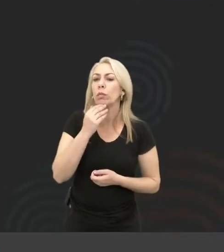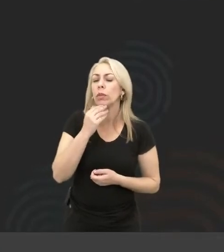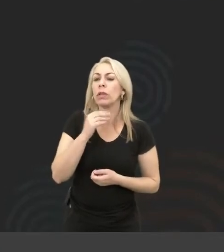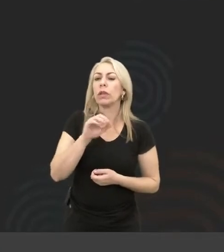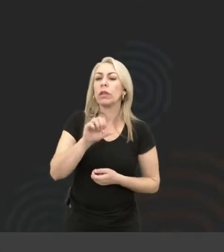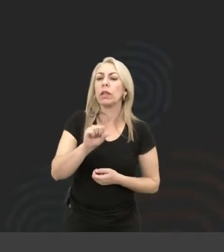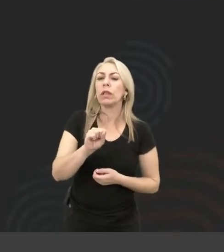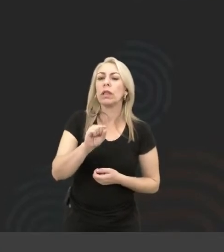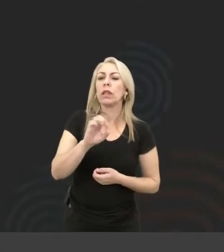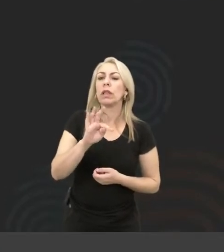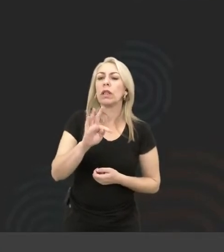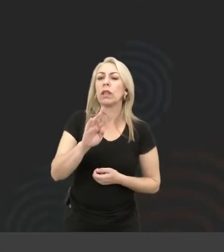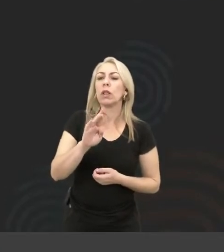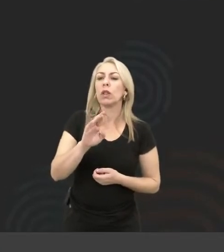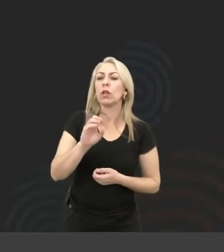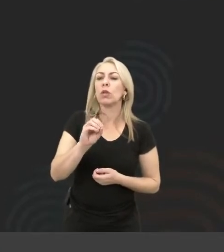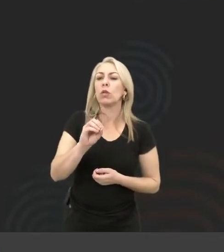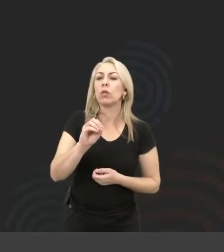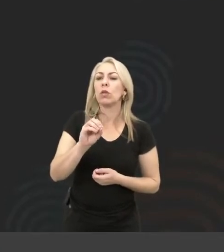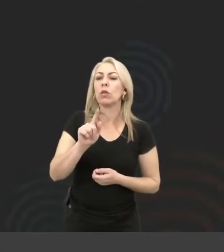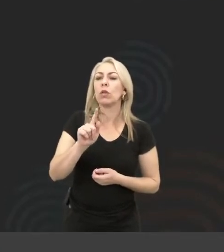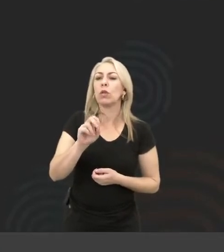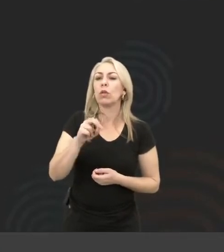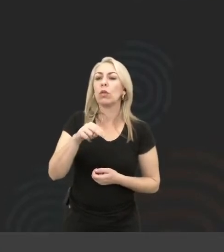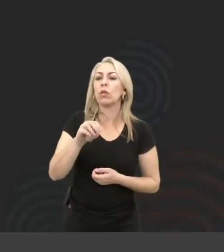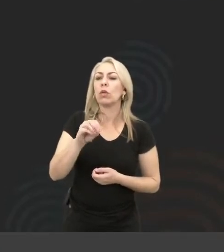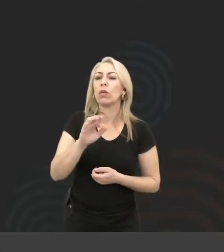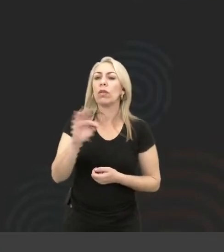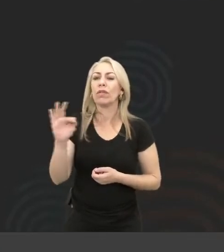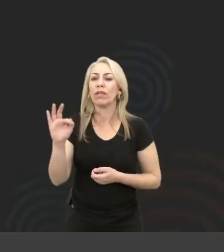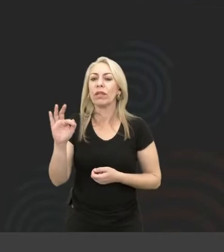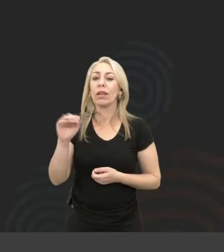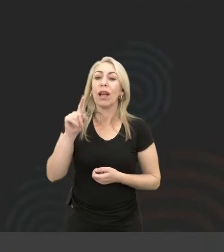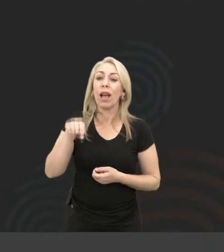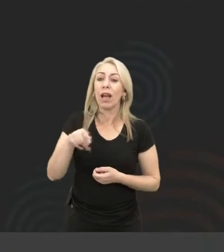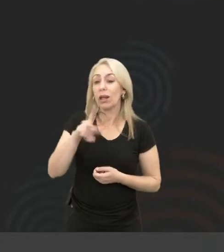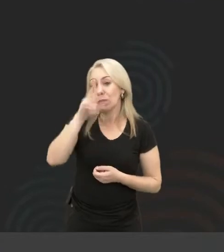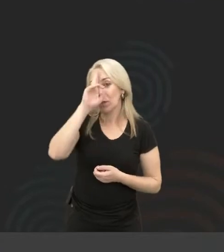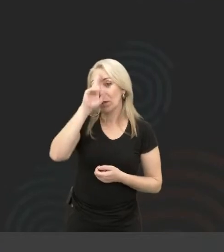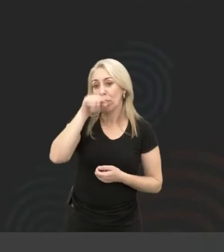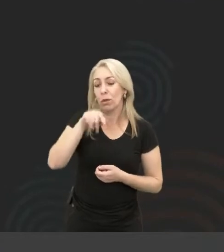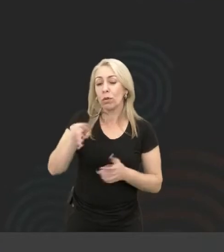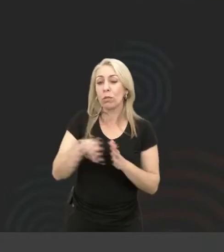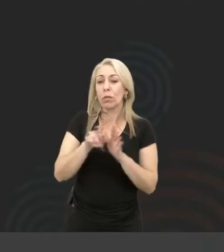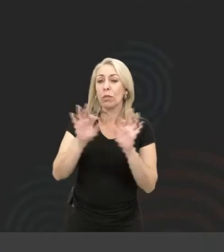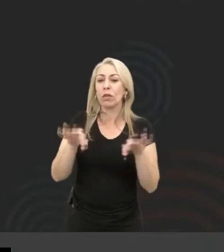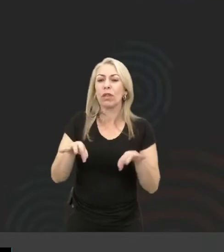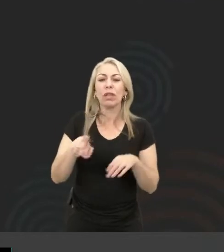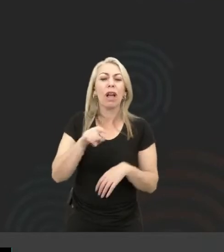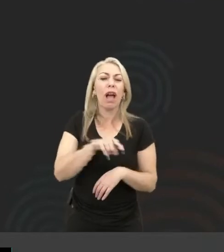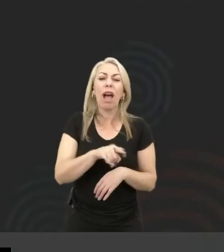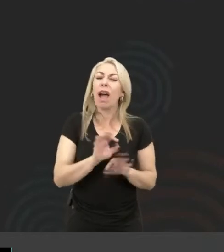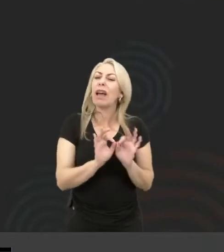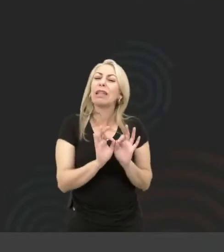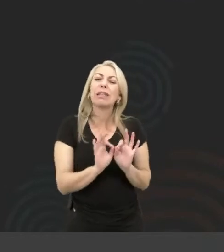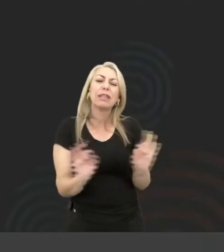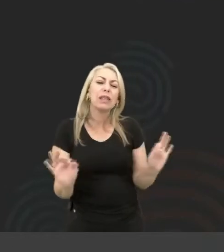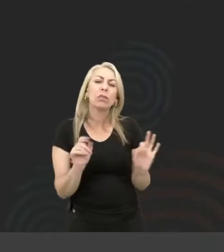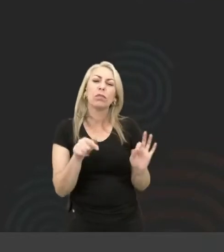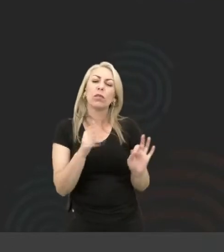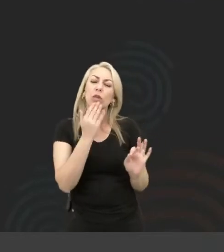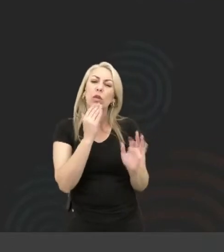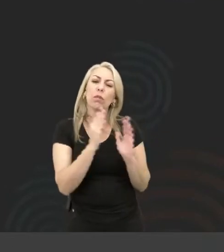vez que eu estou comendo um estrogonofe na vida, e era o almoço do projeto, era um estrogonofe, estrogonofe simples desse que a gente come em casa.